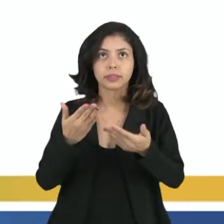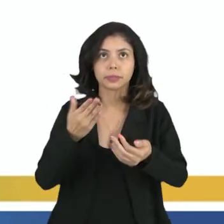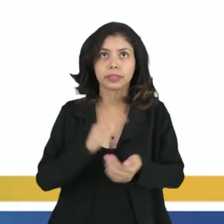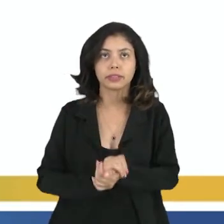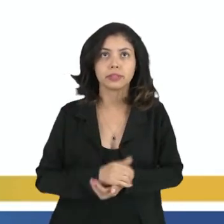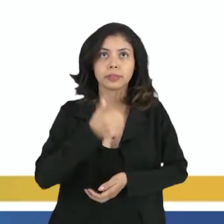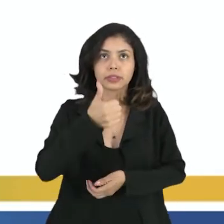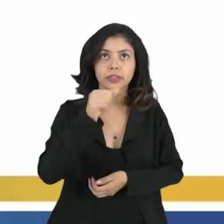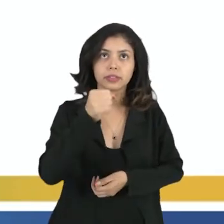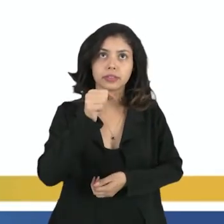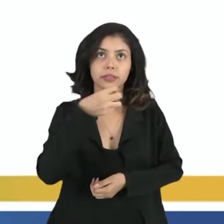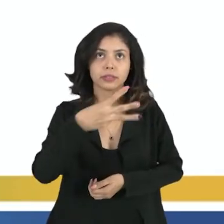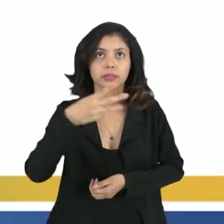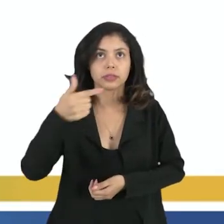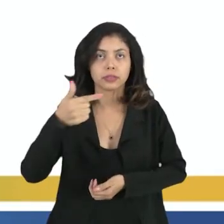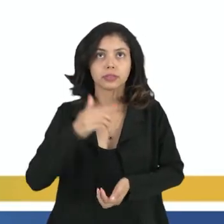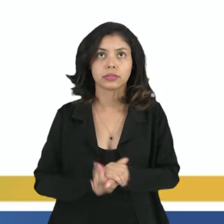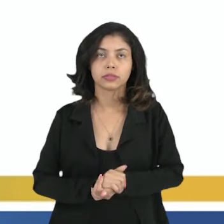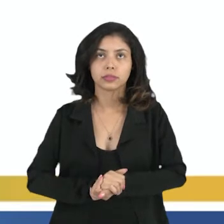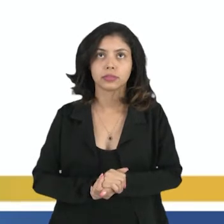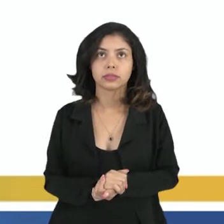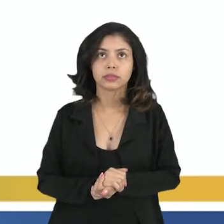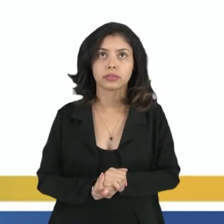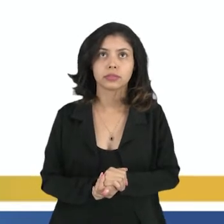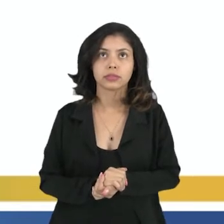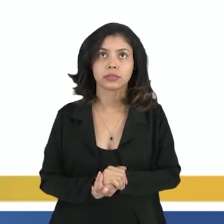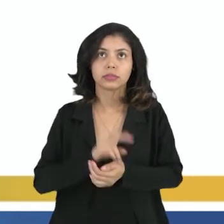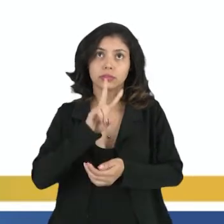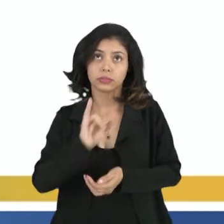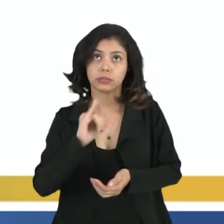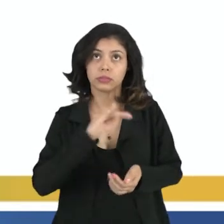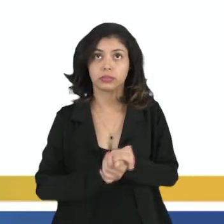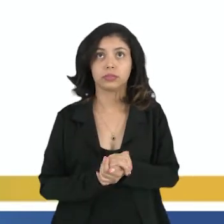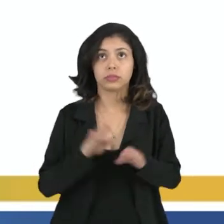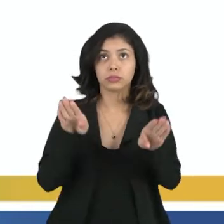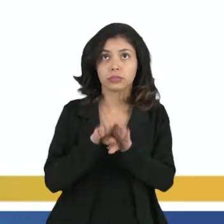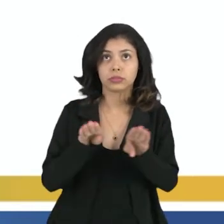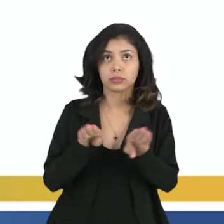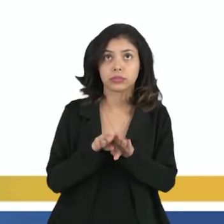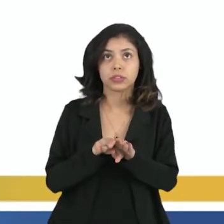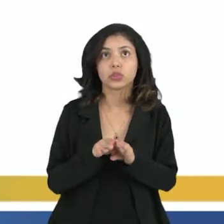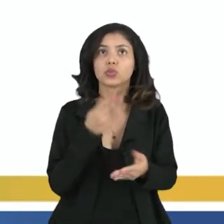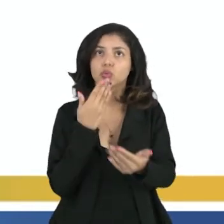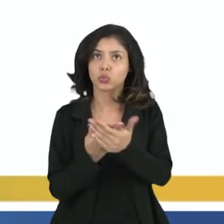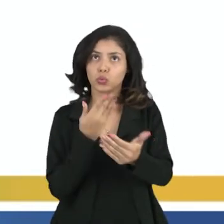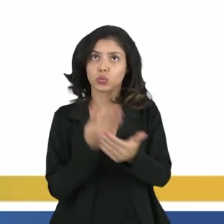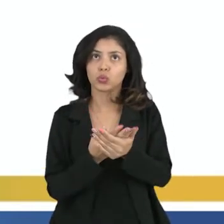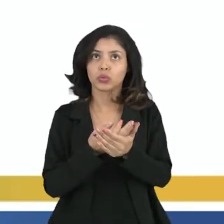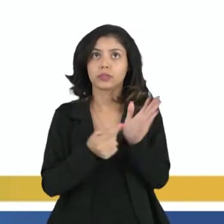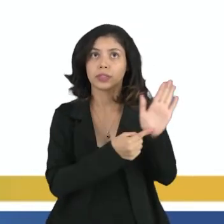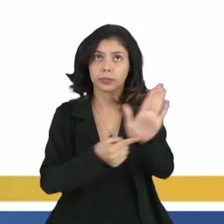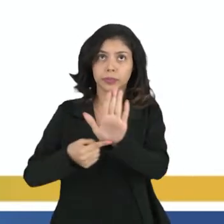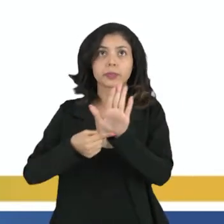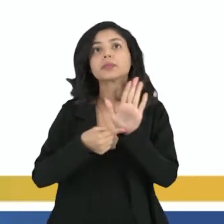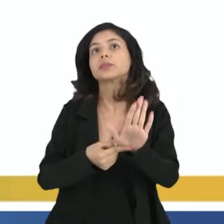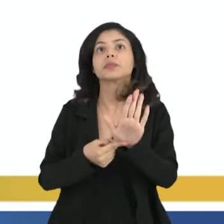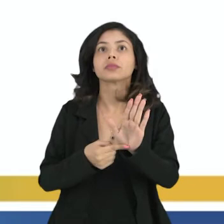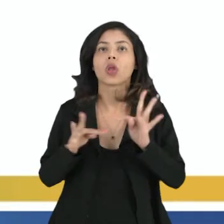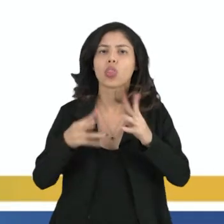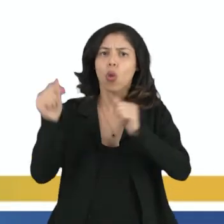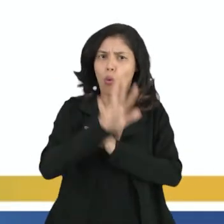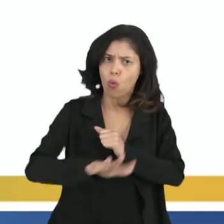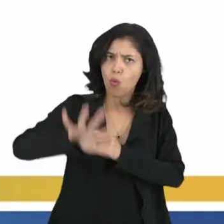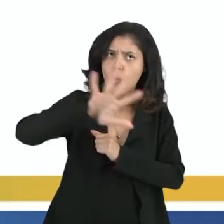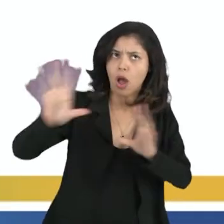responsável por criar a primeira definição de cultura. Segundo o estudioso, ela representa Todo o